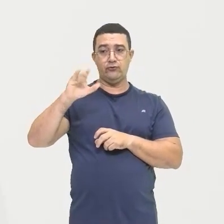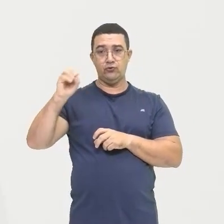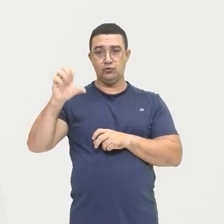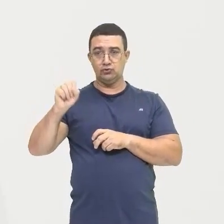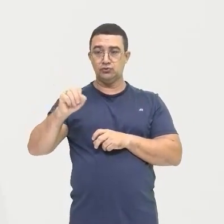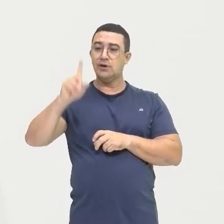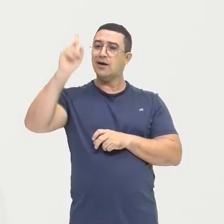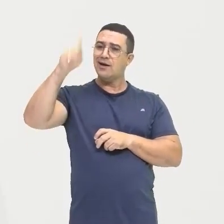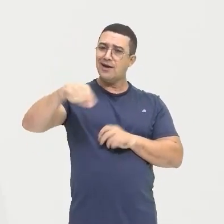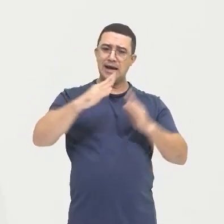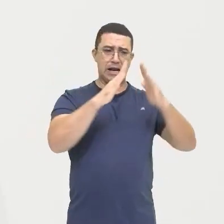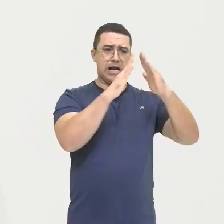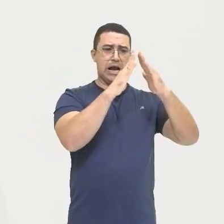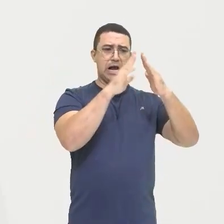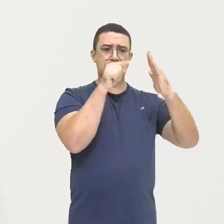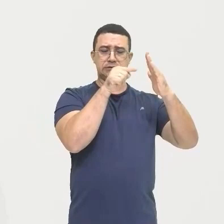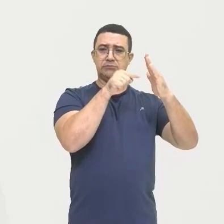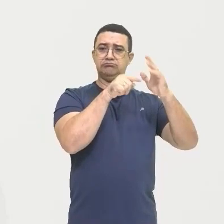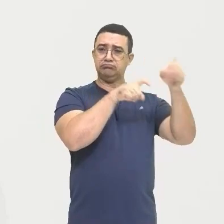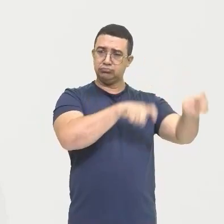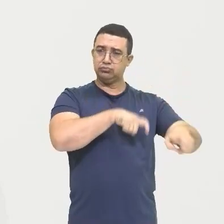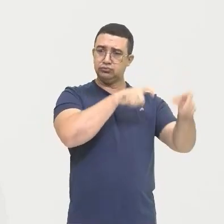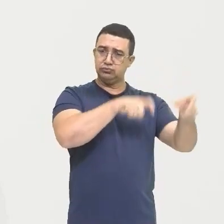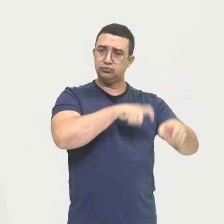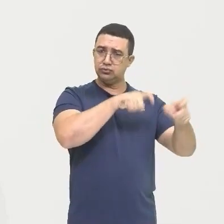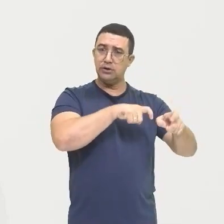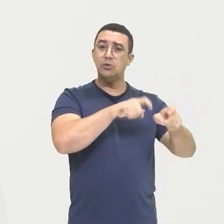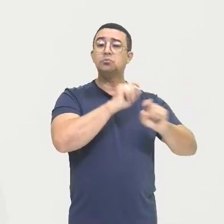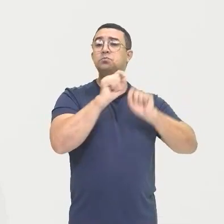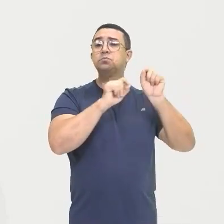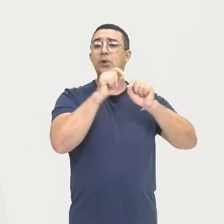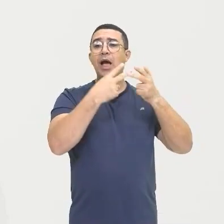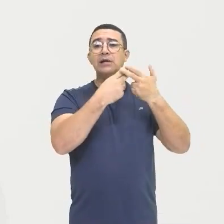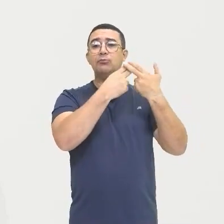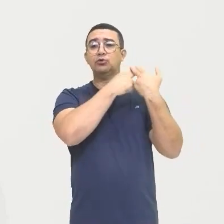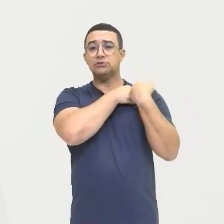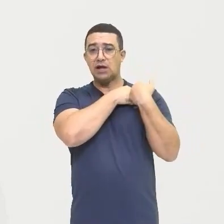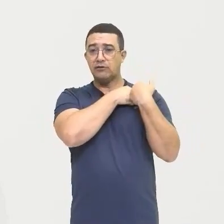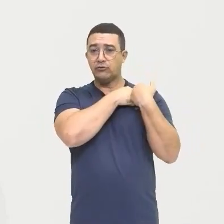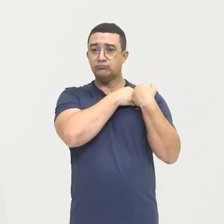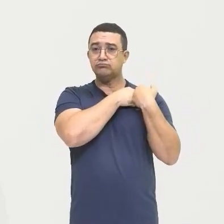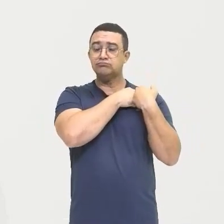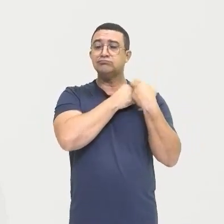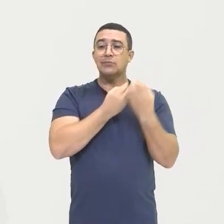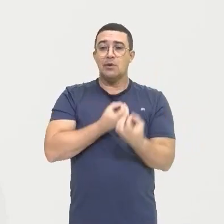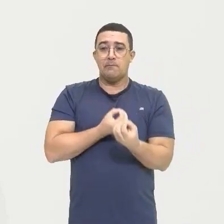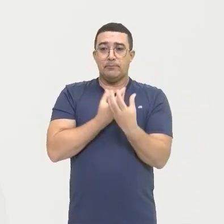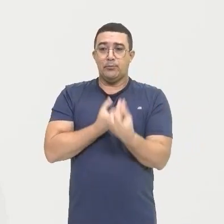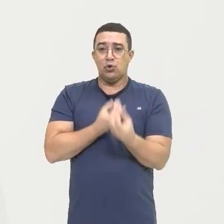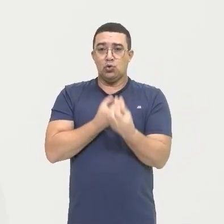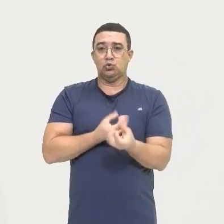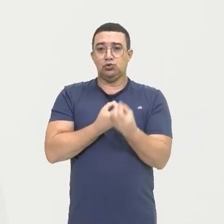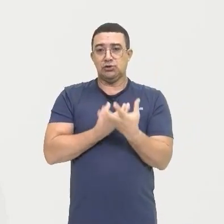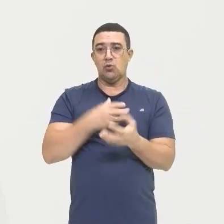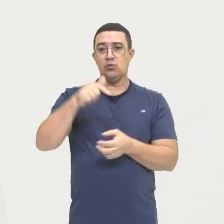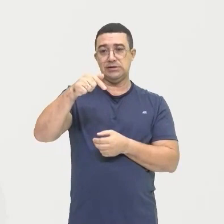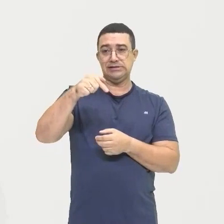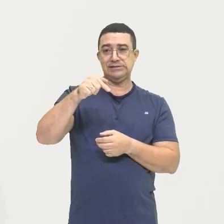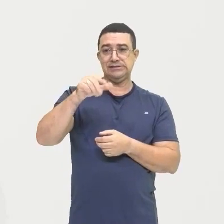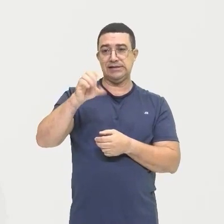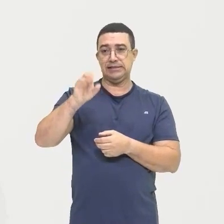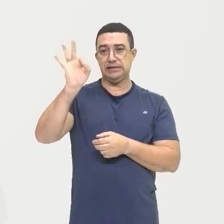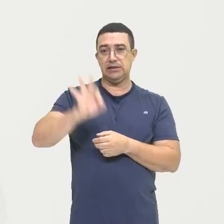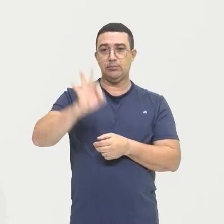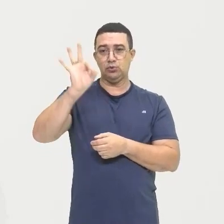Propriedades Rurais Responsáveis Responsáveis Pela produção De cerca De 70